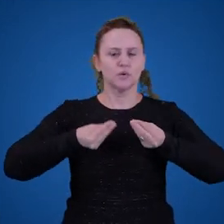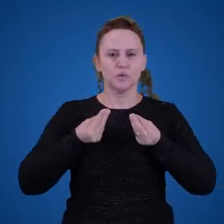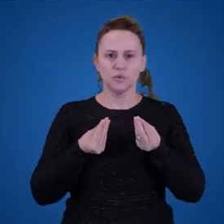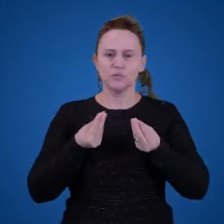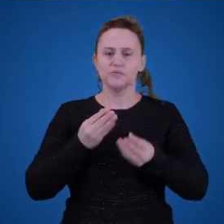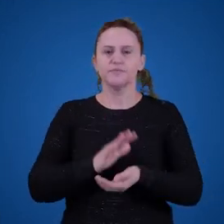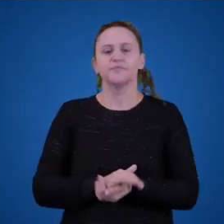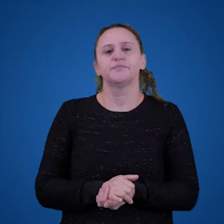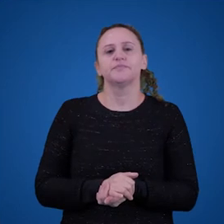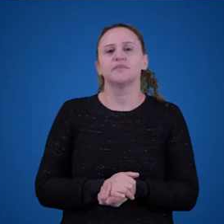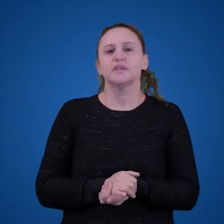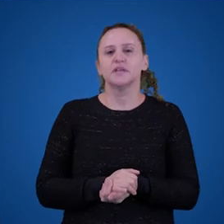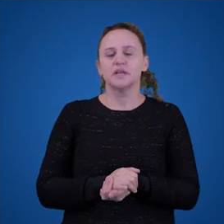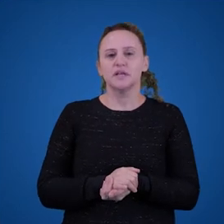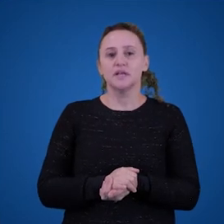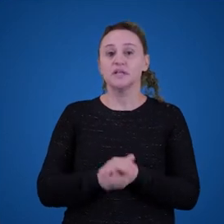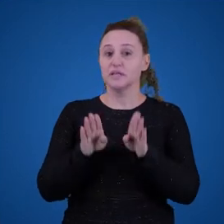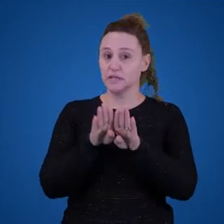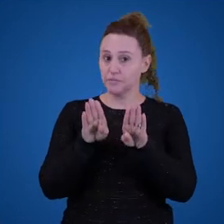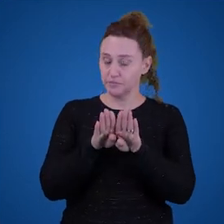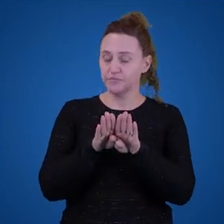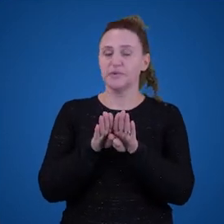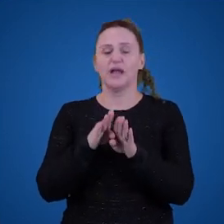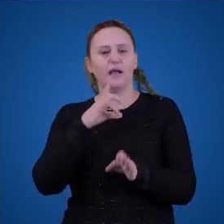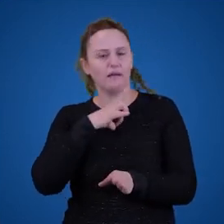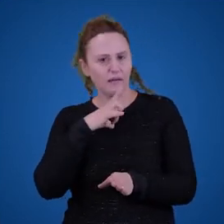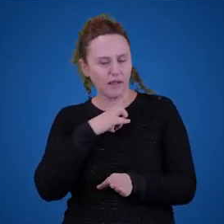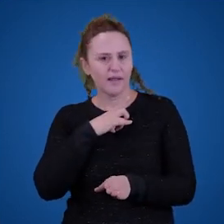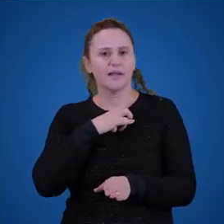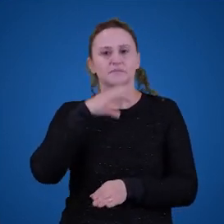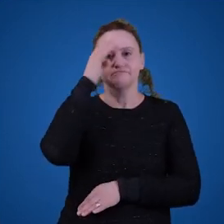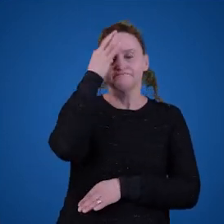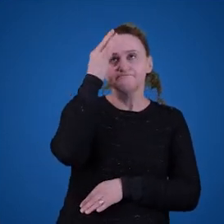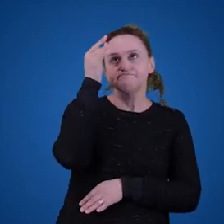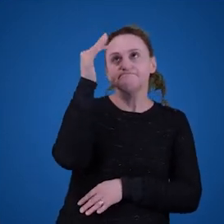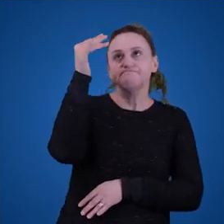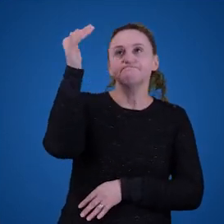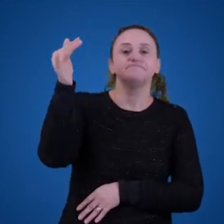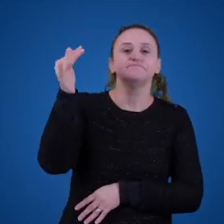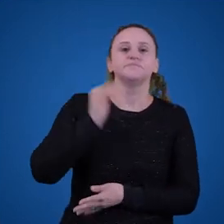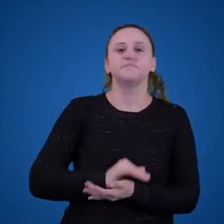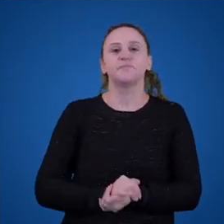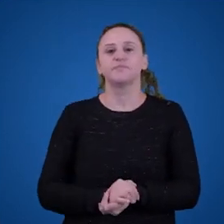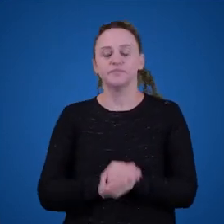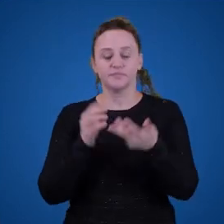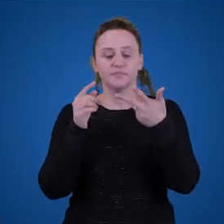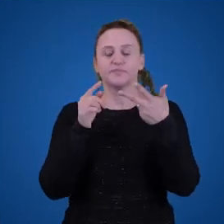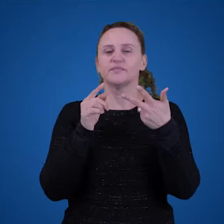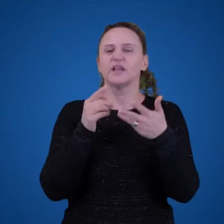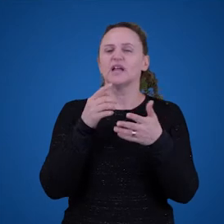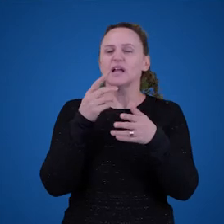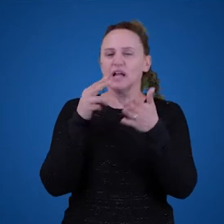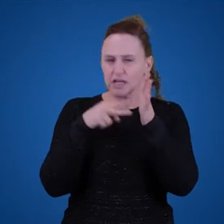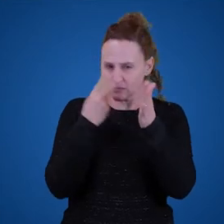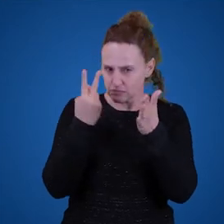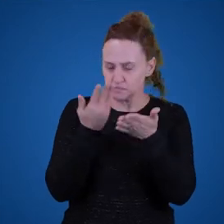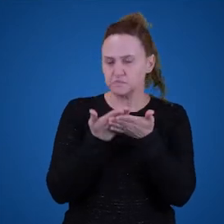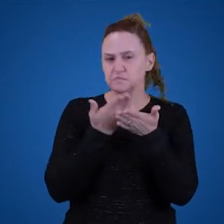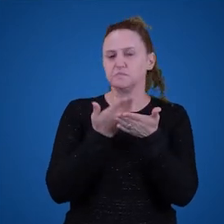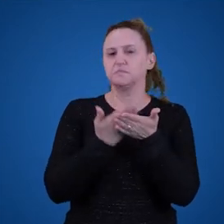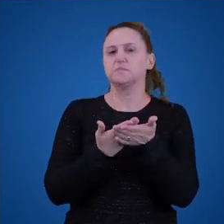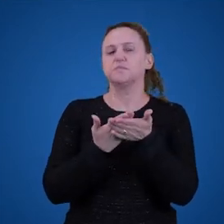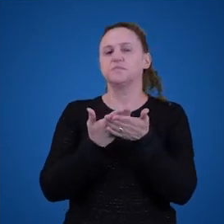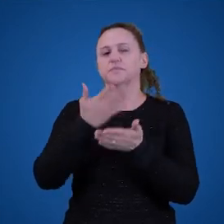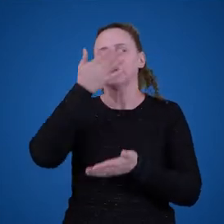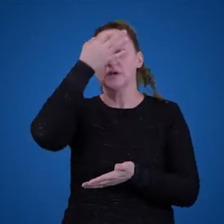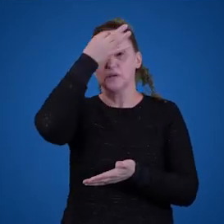dizendo, é ficcional. Na segunda aula, nós vamos discutir a relação entre o significado e a nossa compreensão.